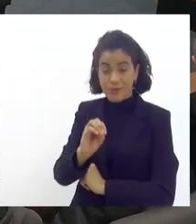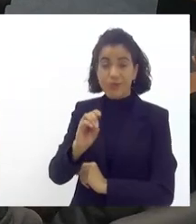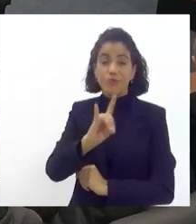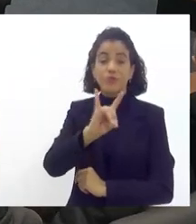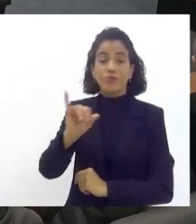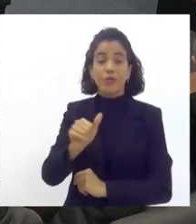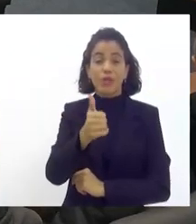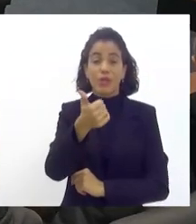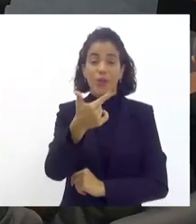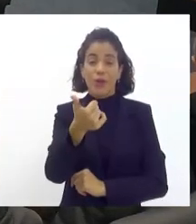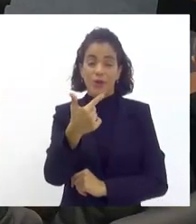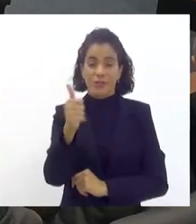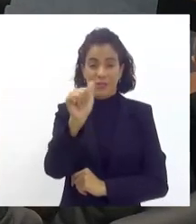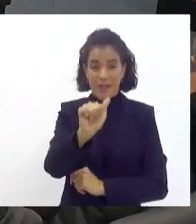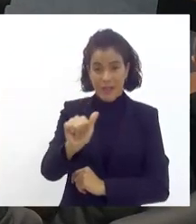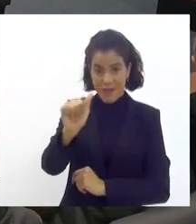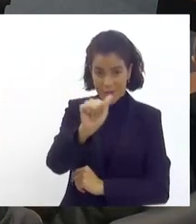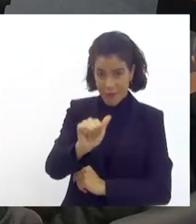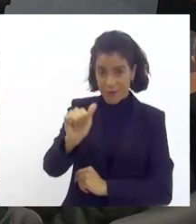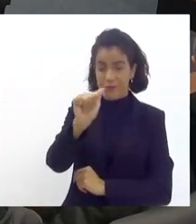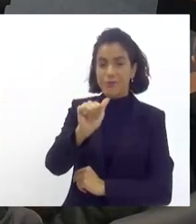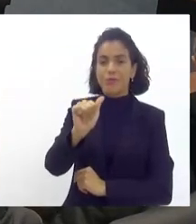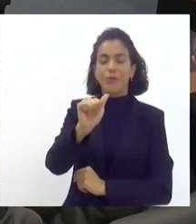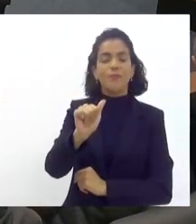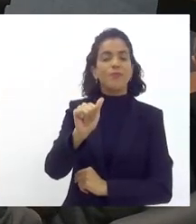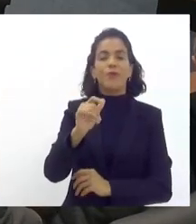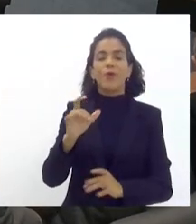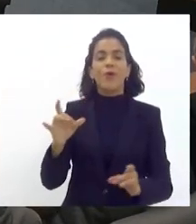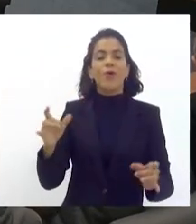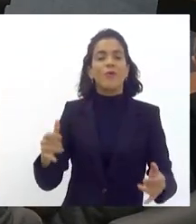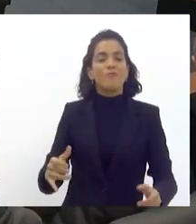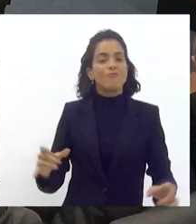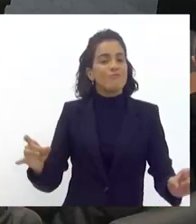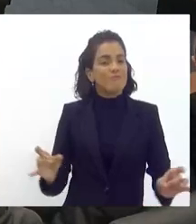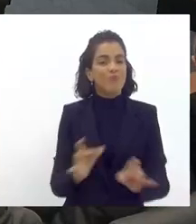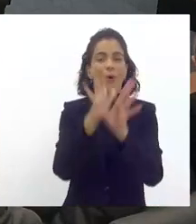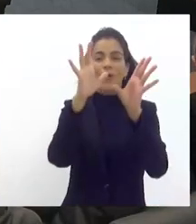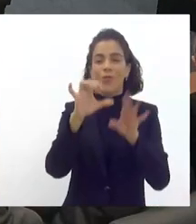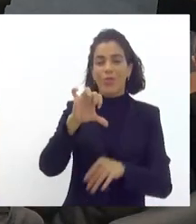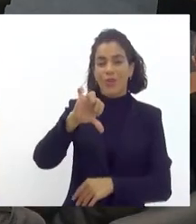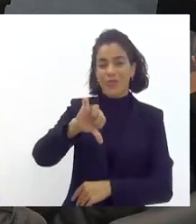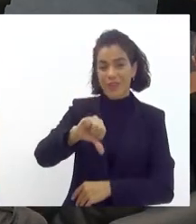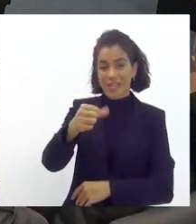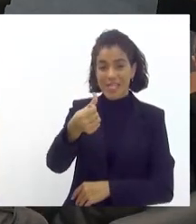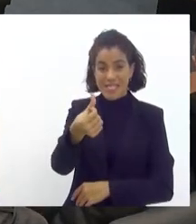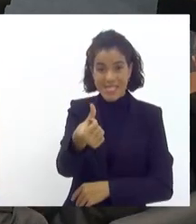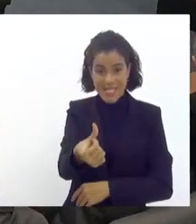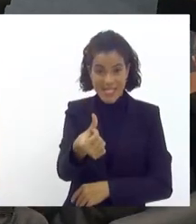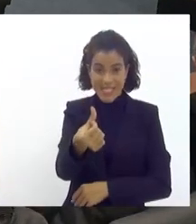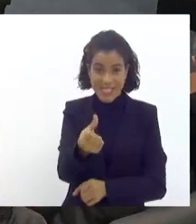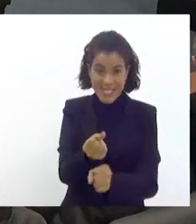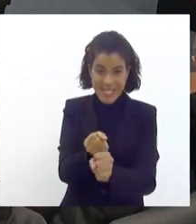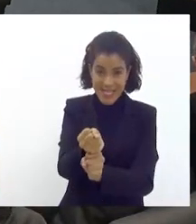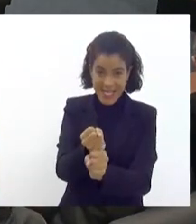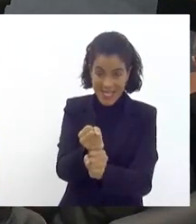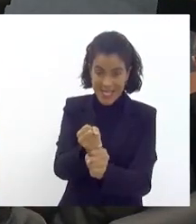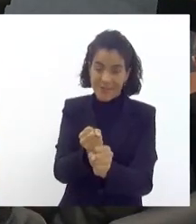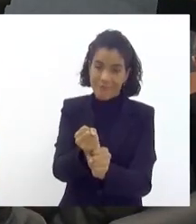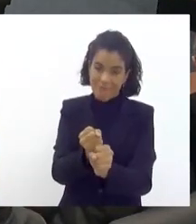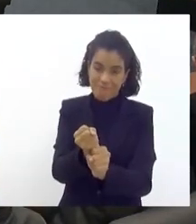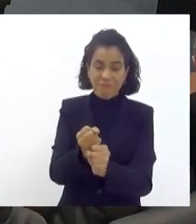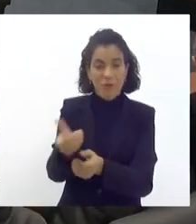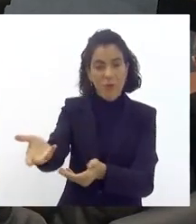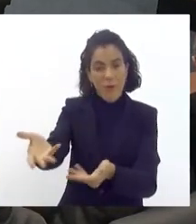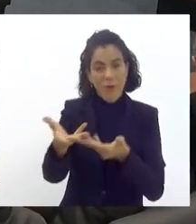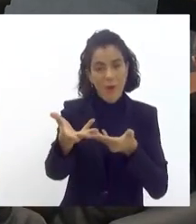12 de agosto a gente vai estar fazendo 96 anos a primeira escola reconhecida pelo IFAM a Estácio então eu